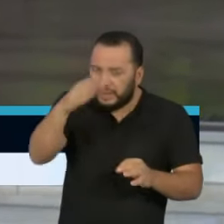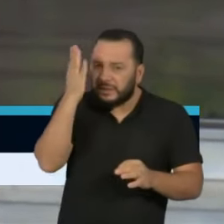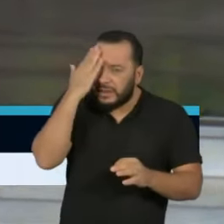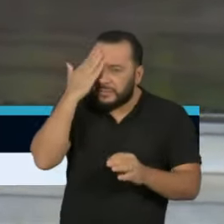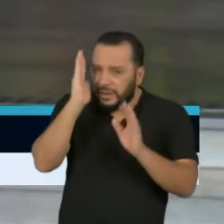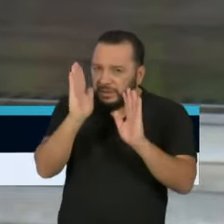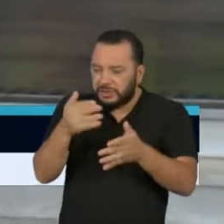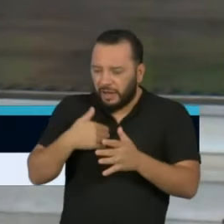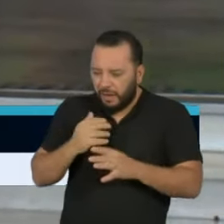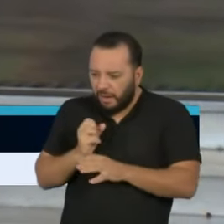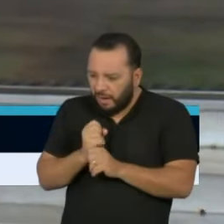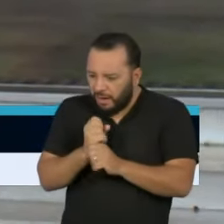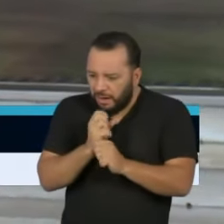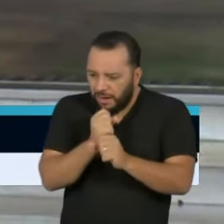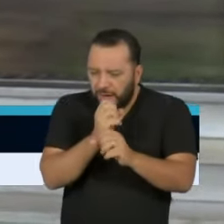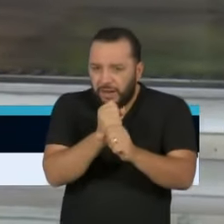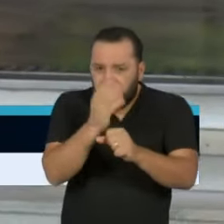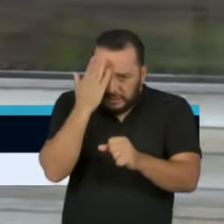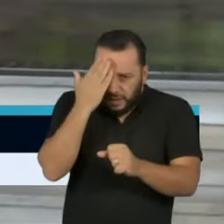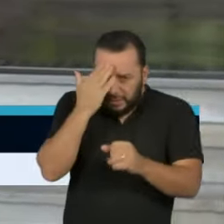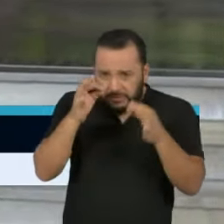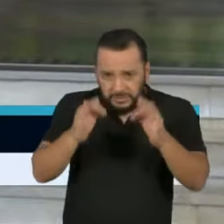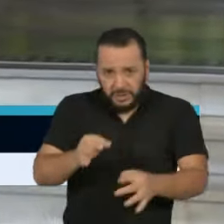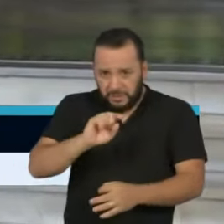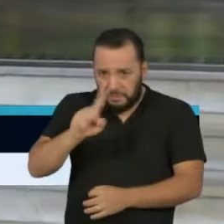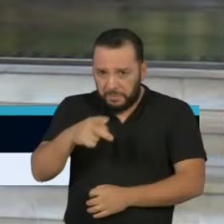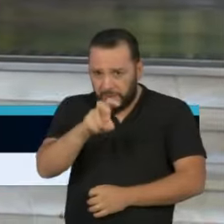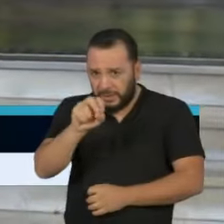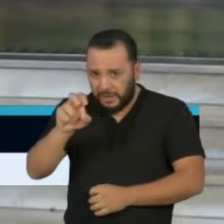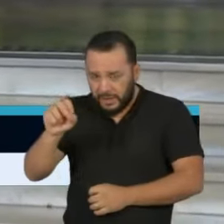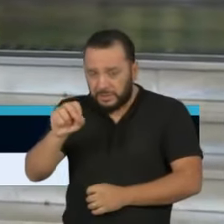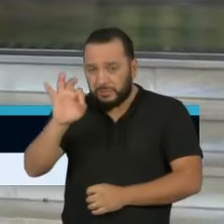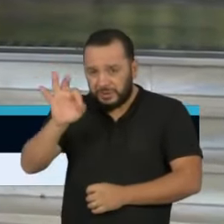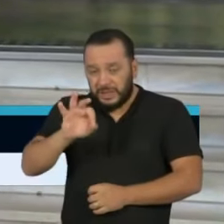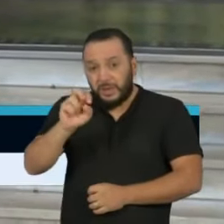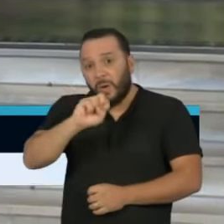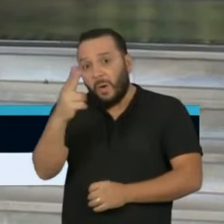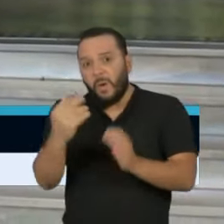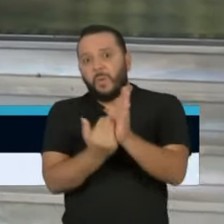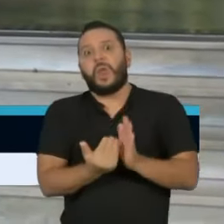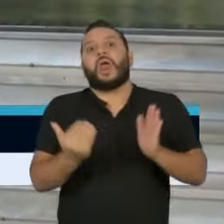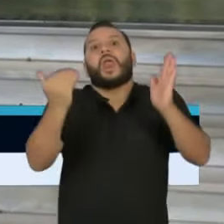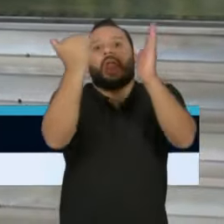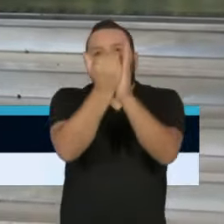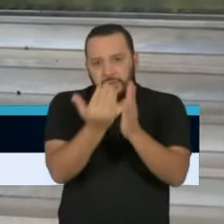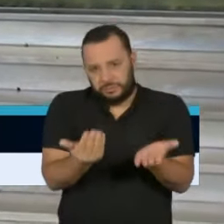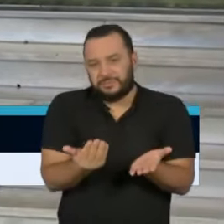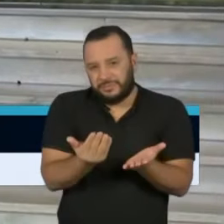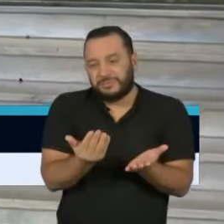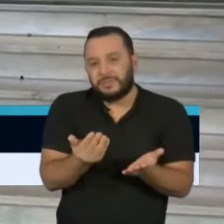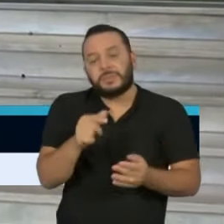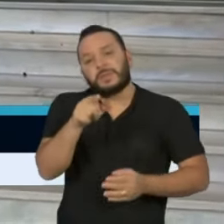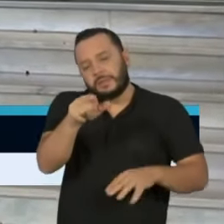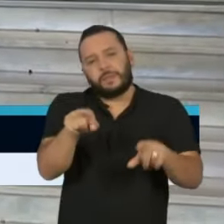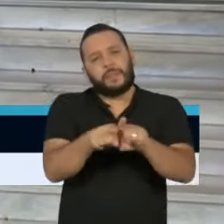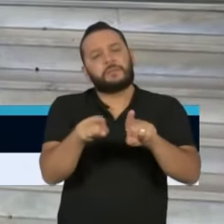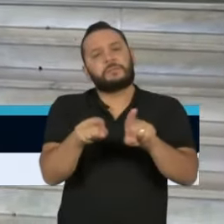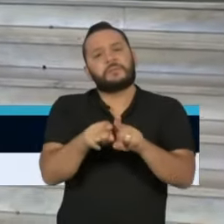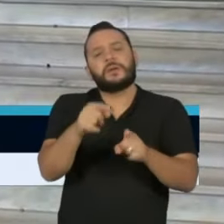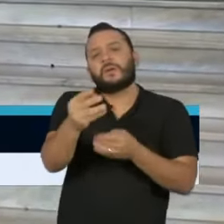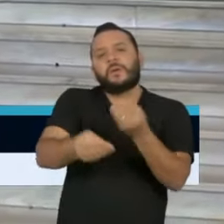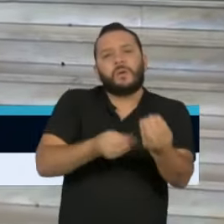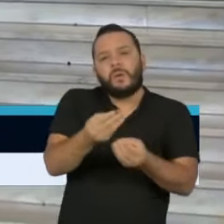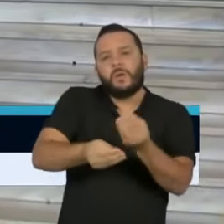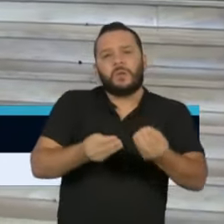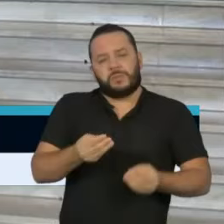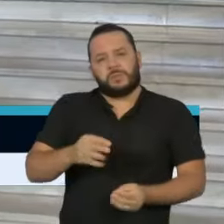estipularam o início da quarentena. Será isso mesmo o que se esperava? Porque é um aumento bastante grande. E outra, também eu queria saber como será